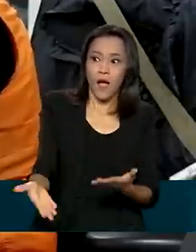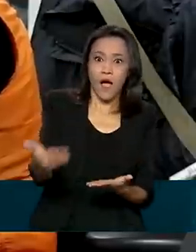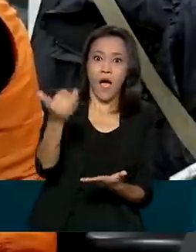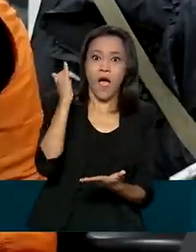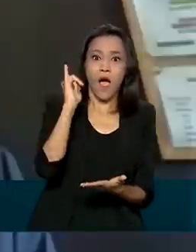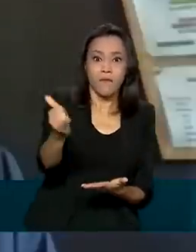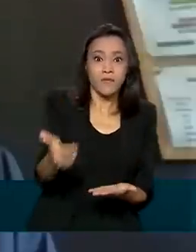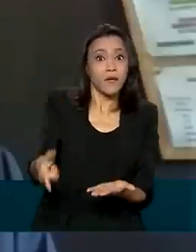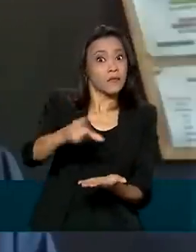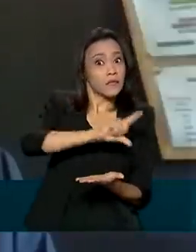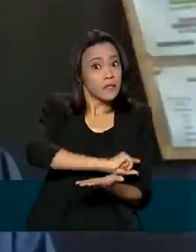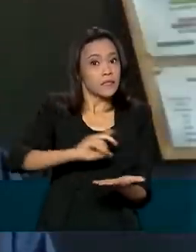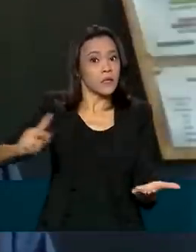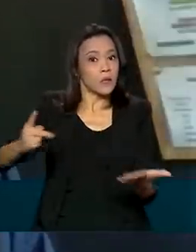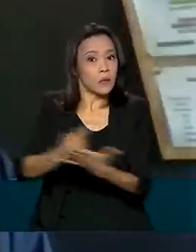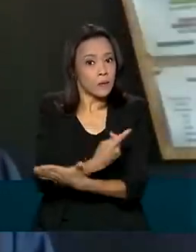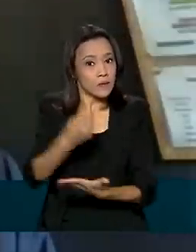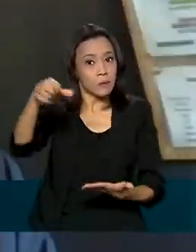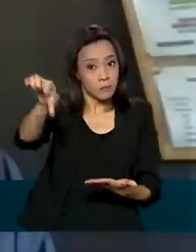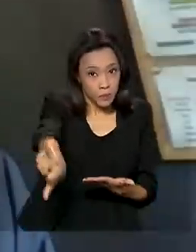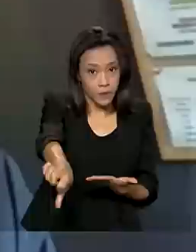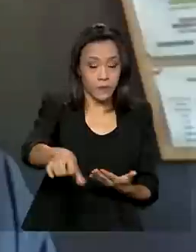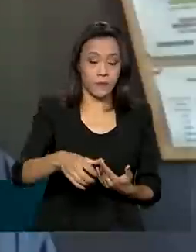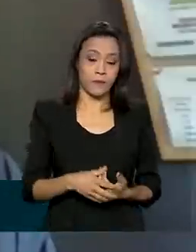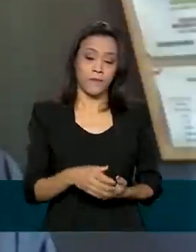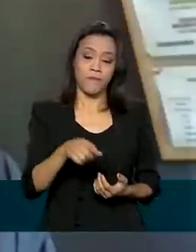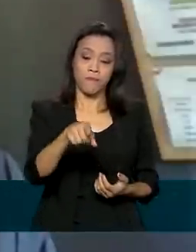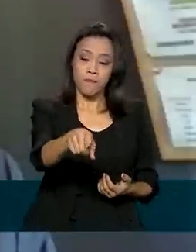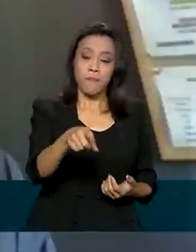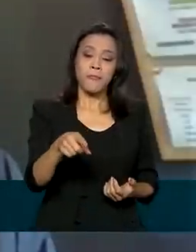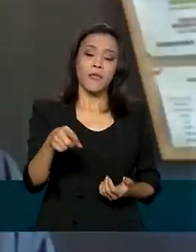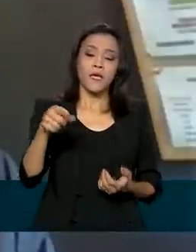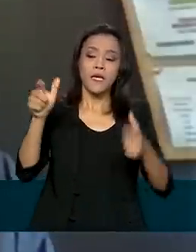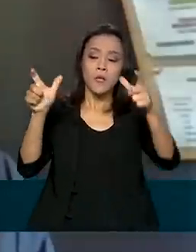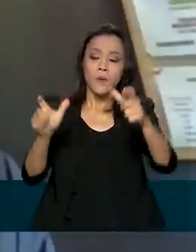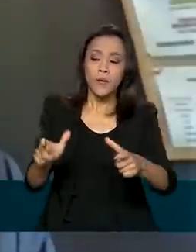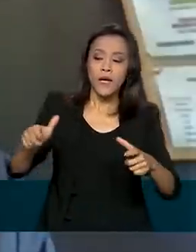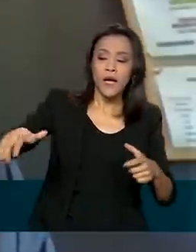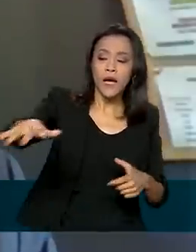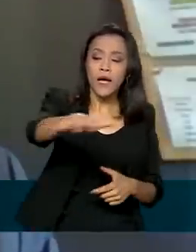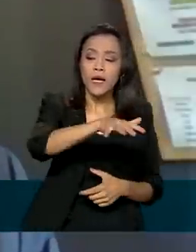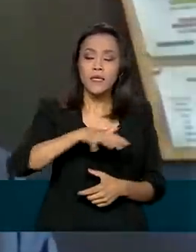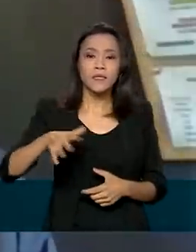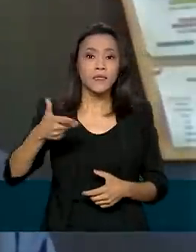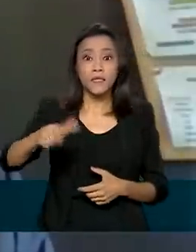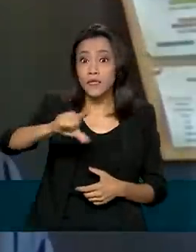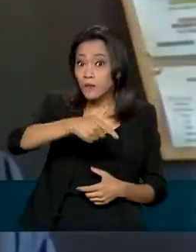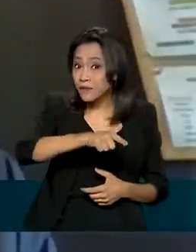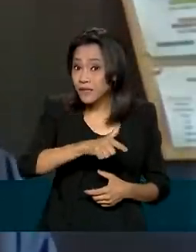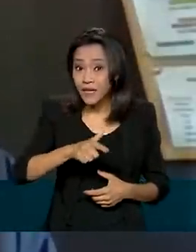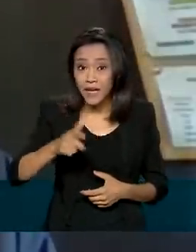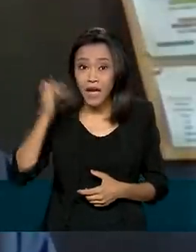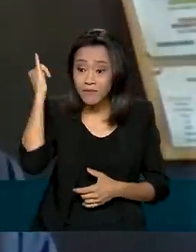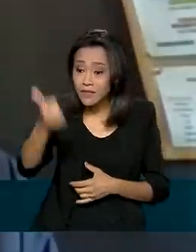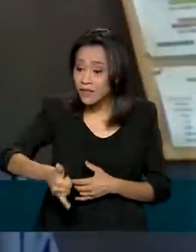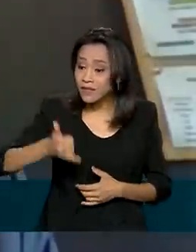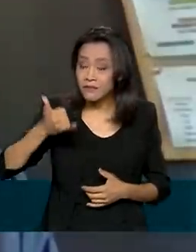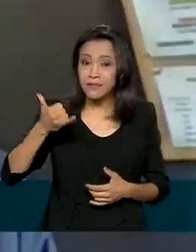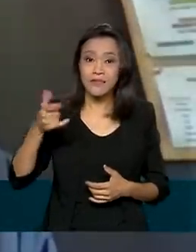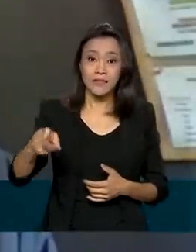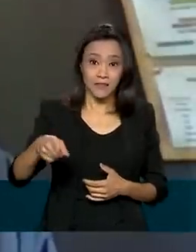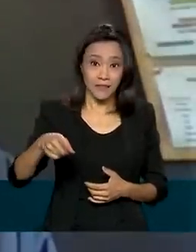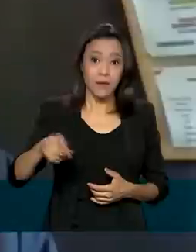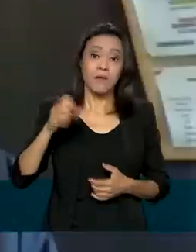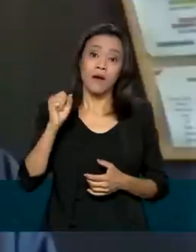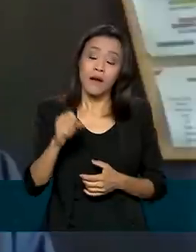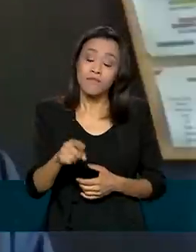perigo. Lá onde não há cobertura de sistemas de alerta precoce, a mortalidade pode ir até 4